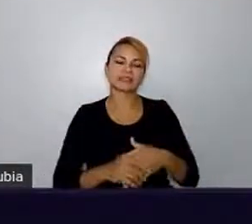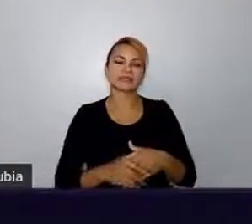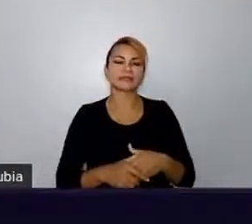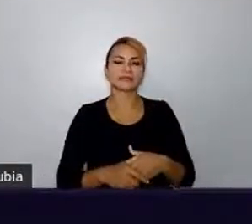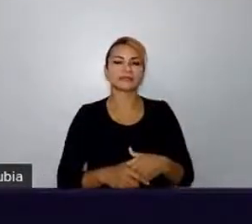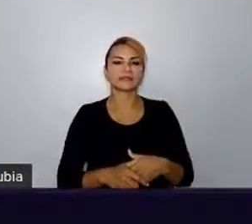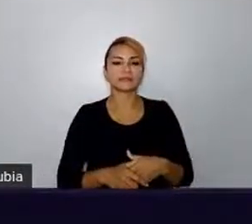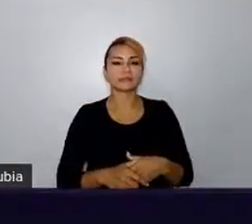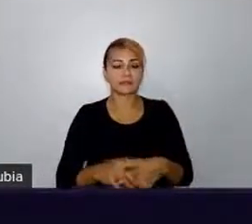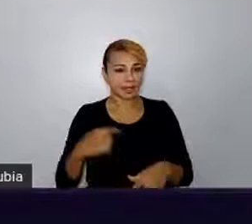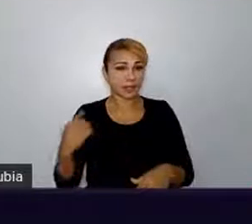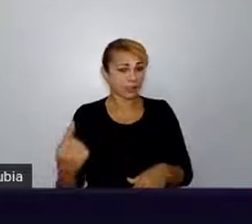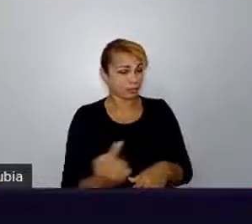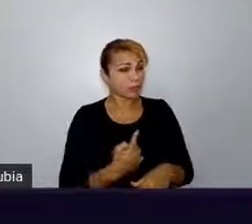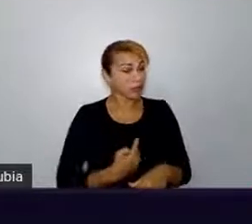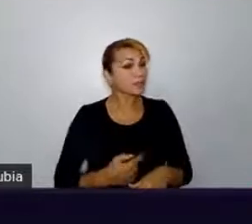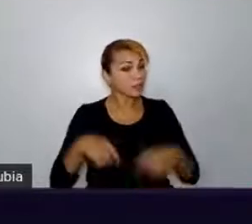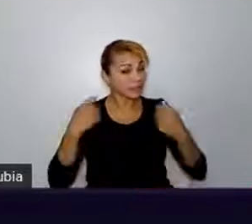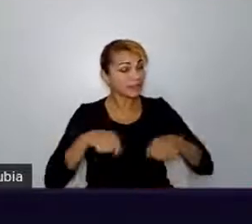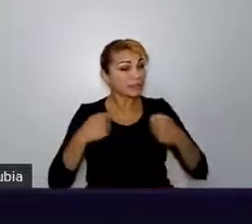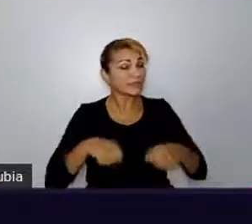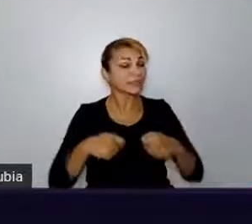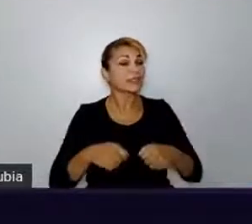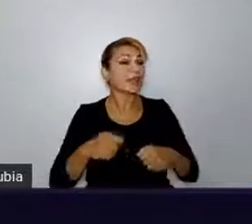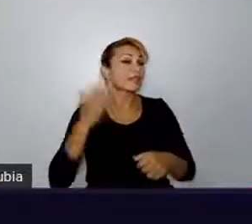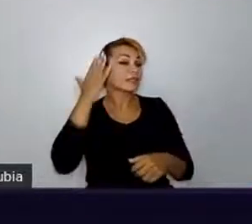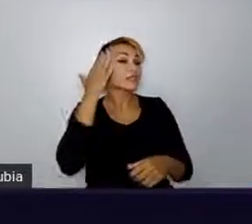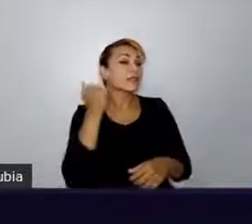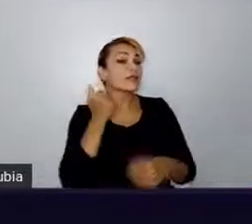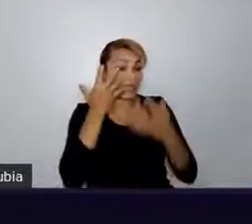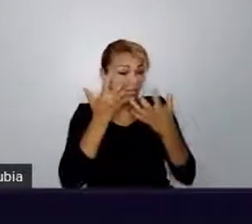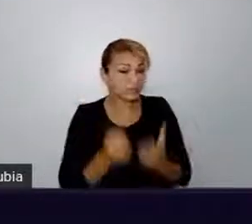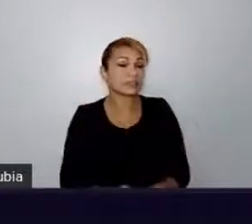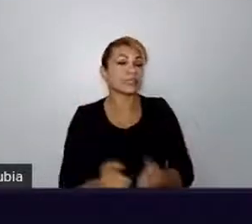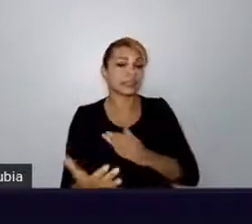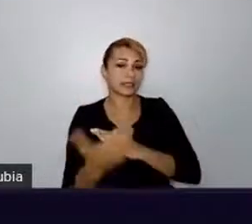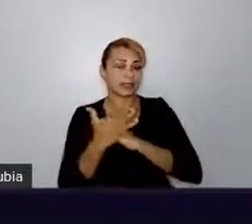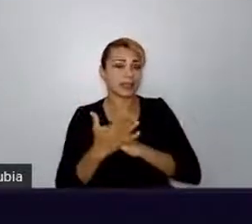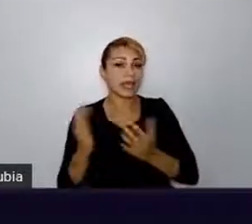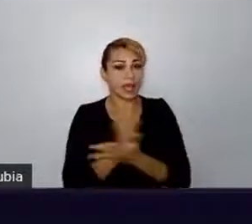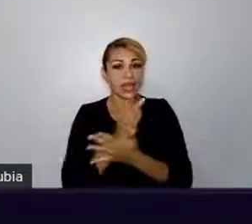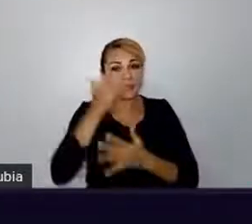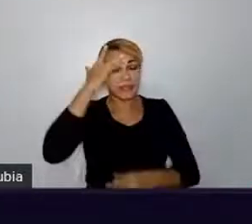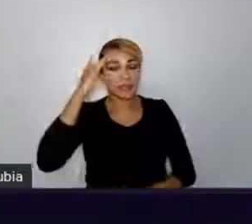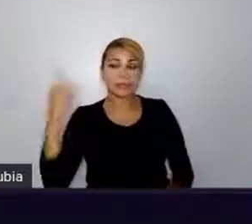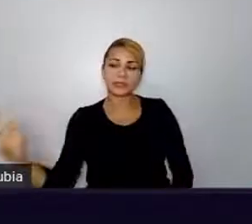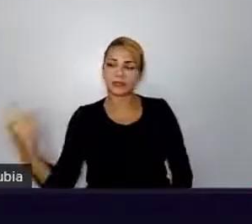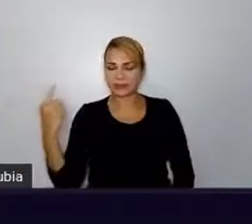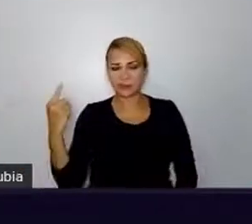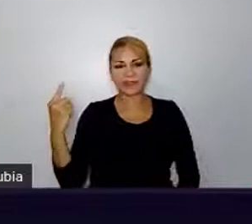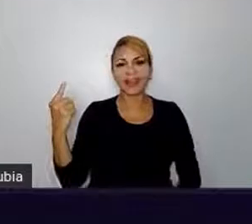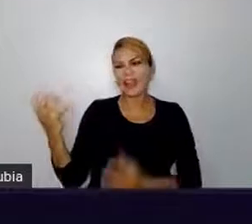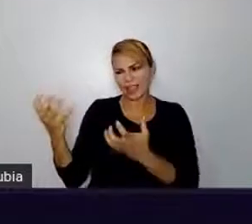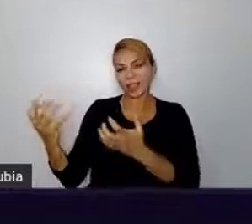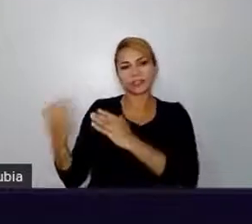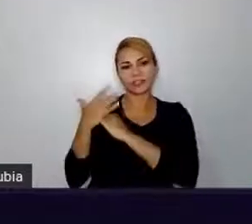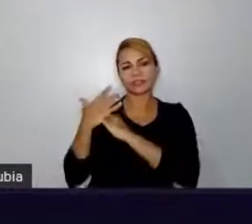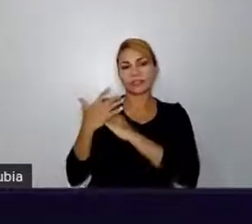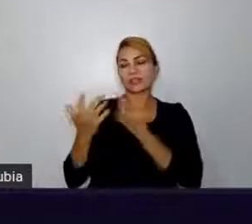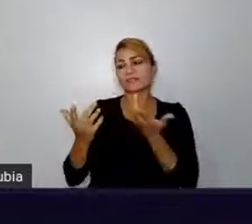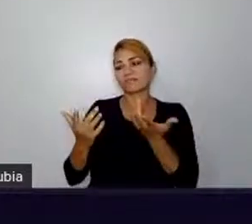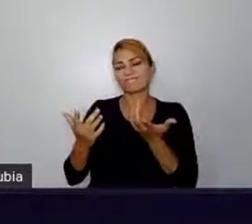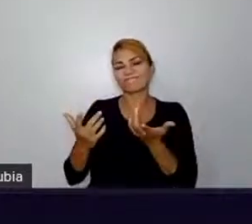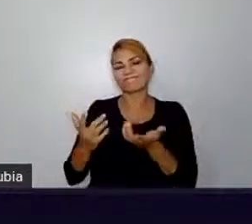A gente tem que saber aceitar ajuda também. Às vezes a pessoa vai te oferecer ajuda espontaneamente, mas, não sei,